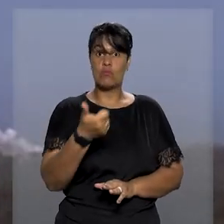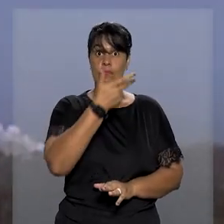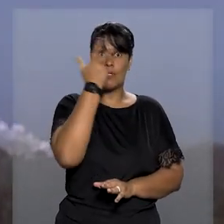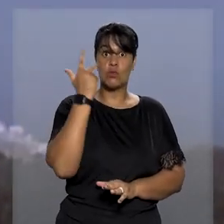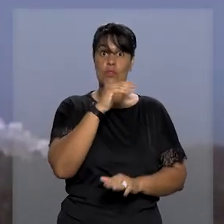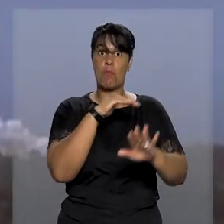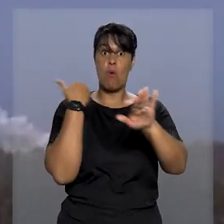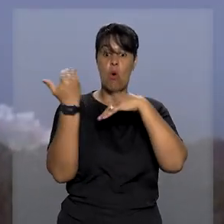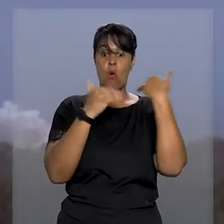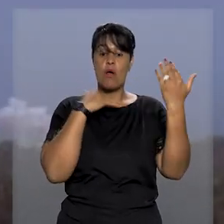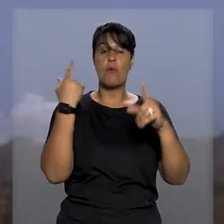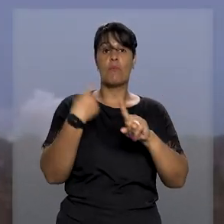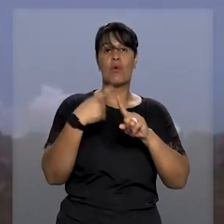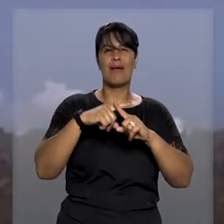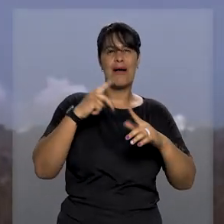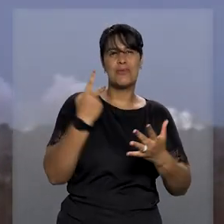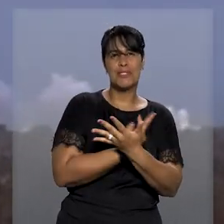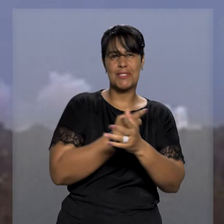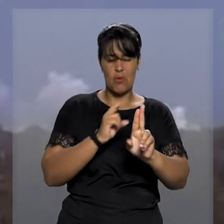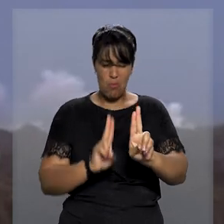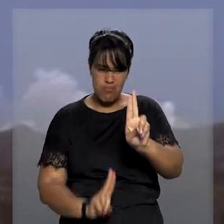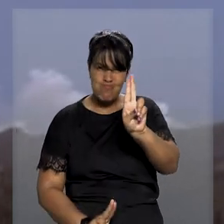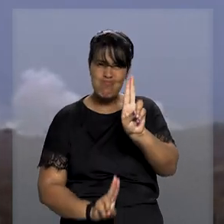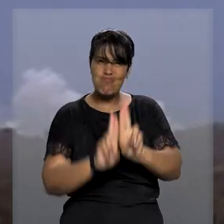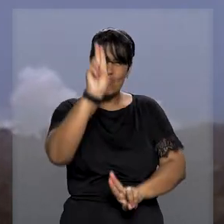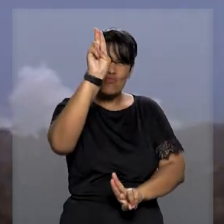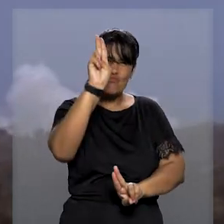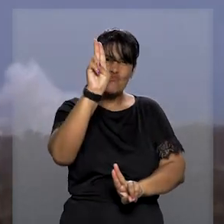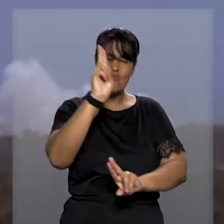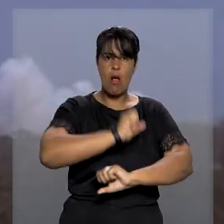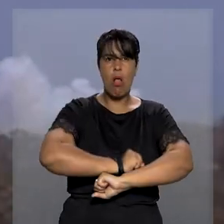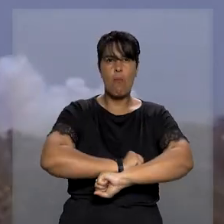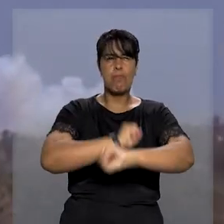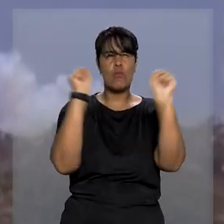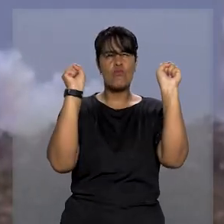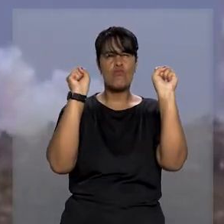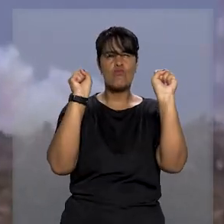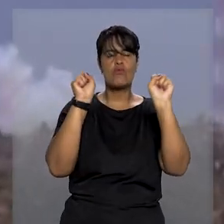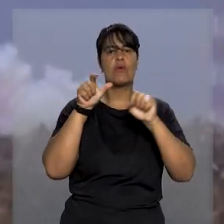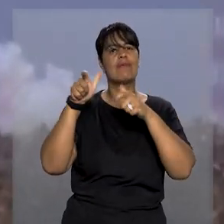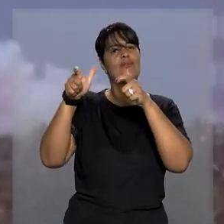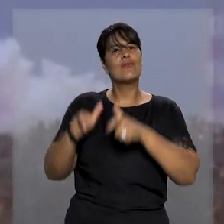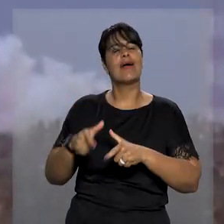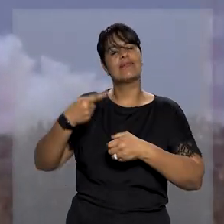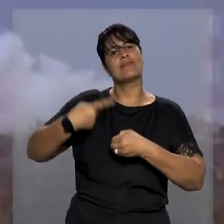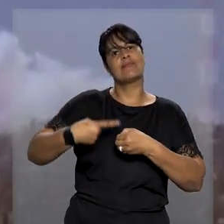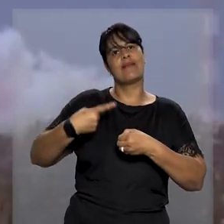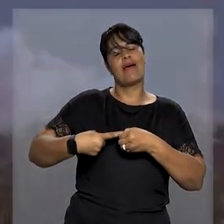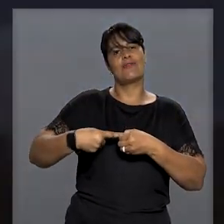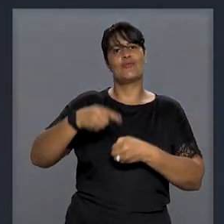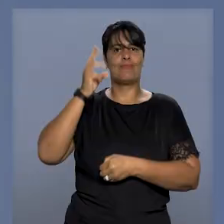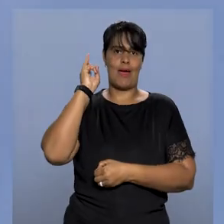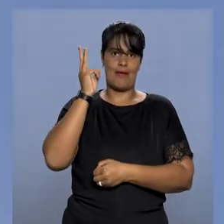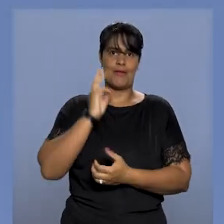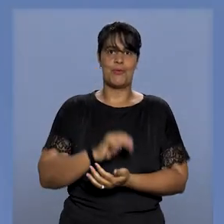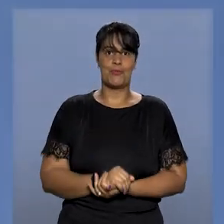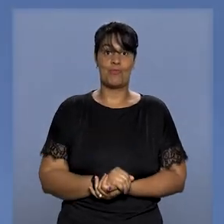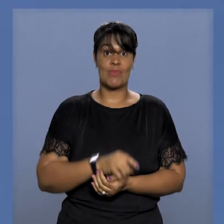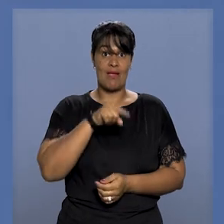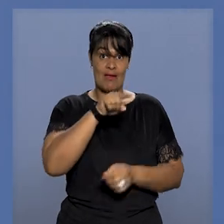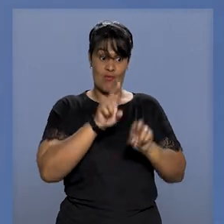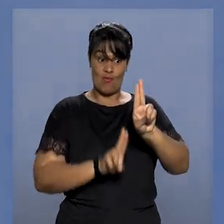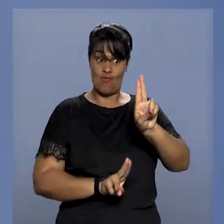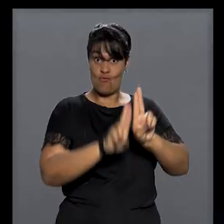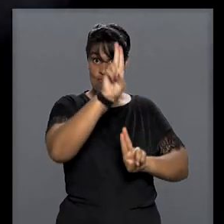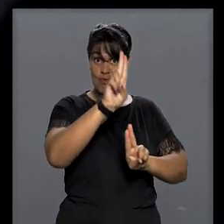morreram no acidente que causou a explosão do veículo lançador de satélites na cidade de Alcântara, no Maranhão. O foguete